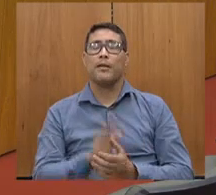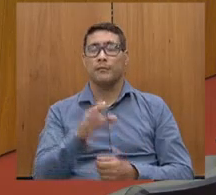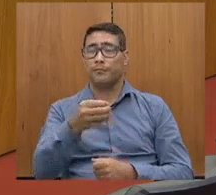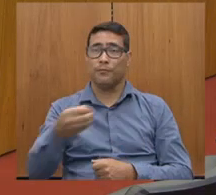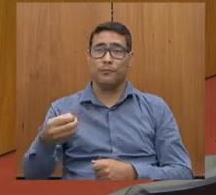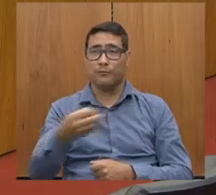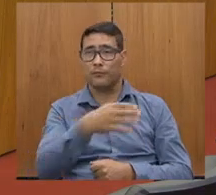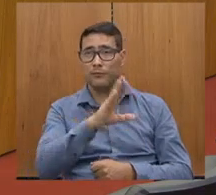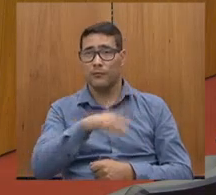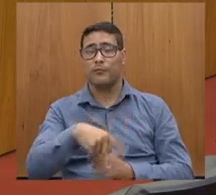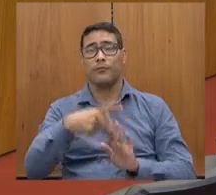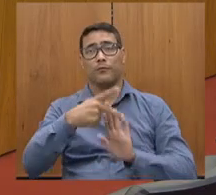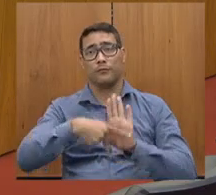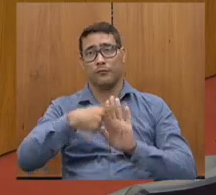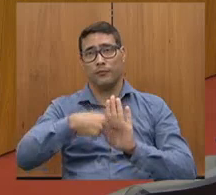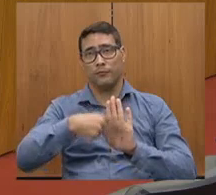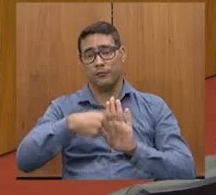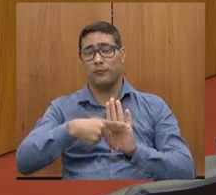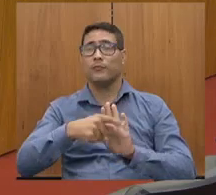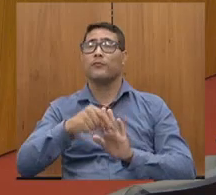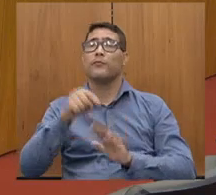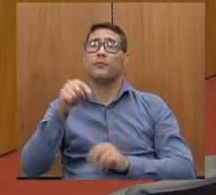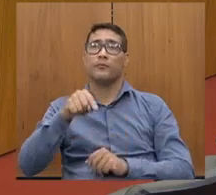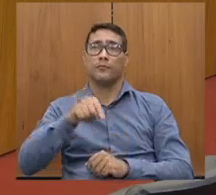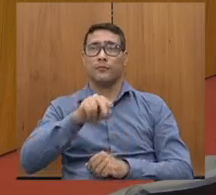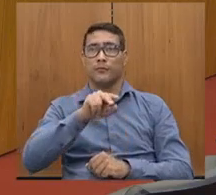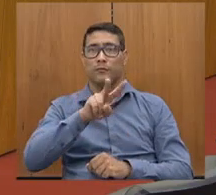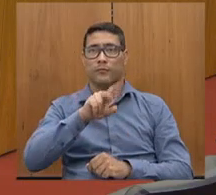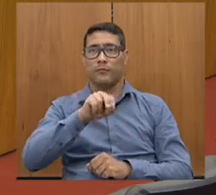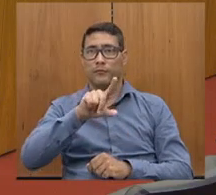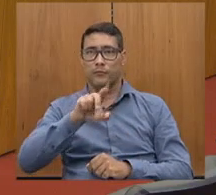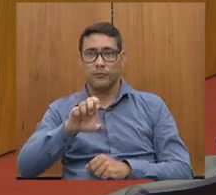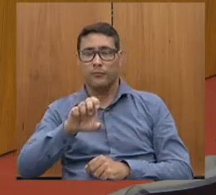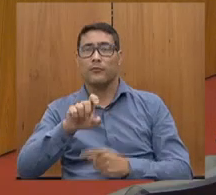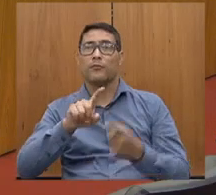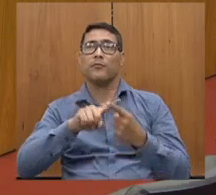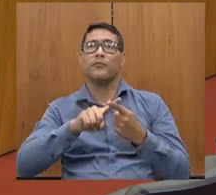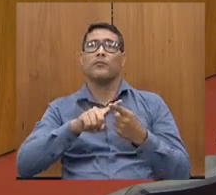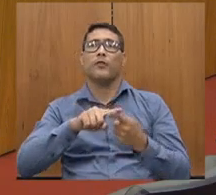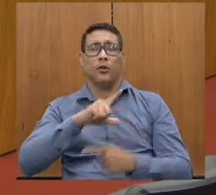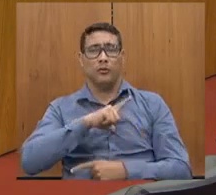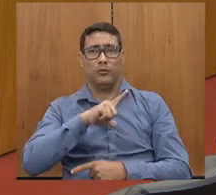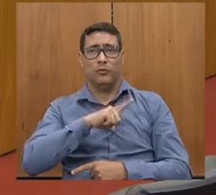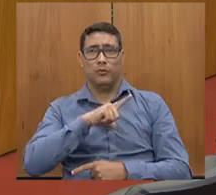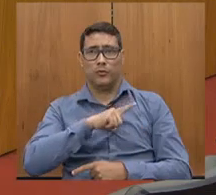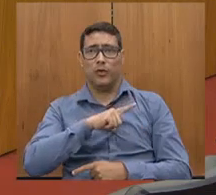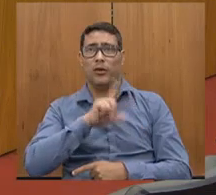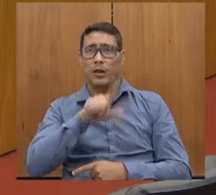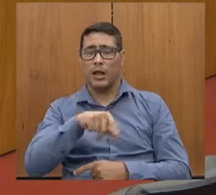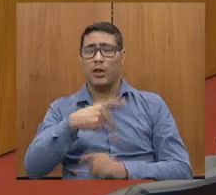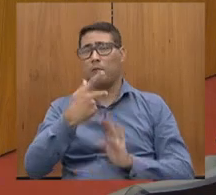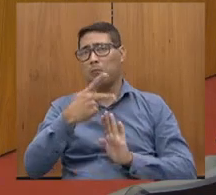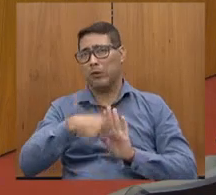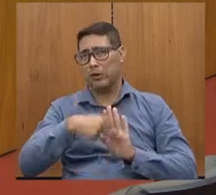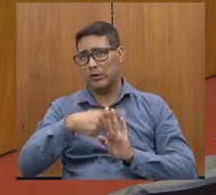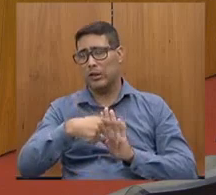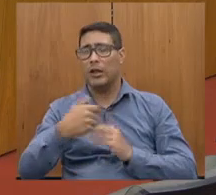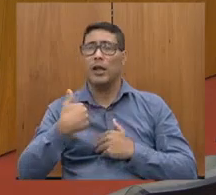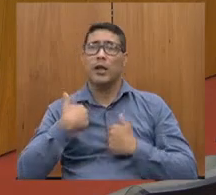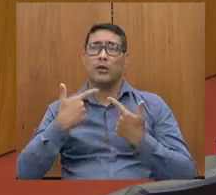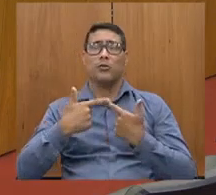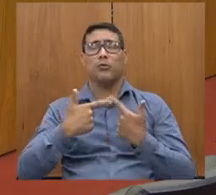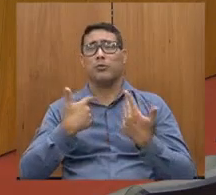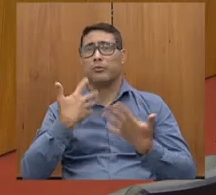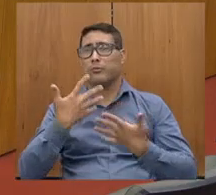projetos aí, nos recursos da Vale, Rodrigo, pilotando, nós viabilizarmos um projeto para ir